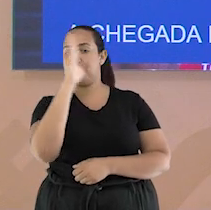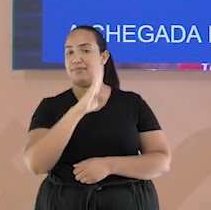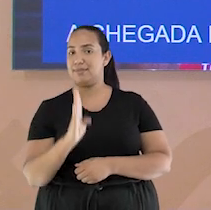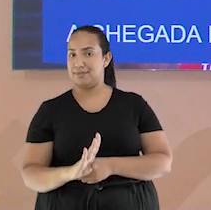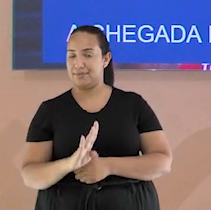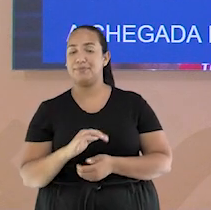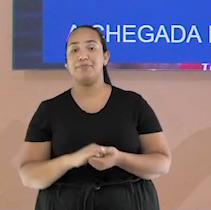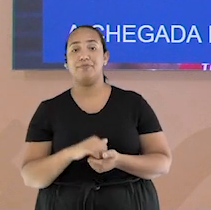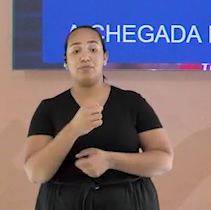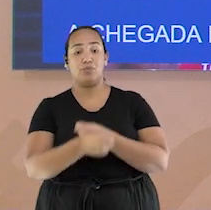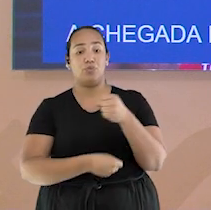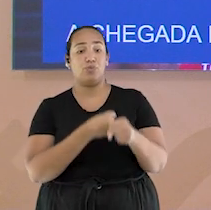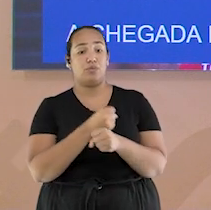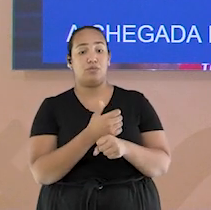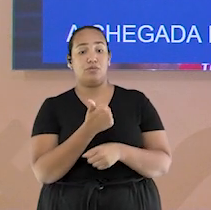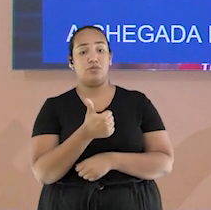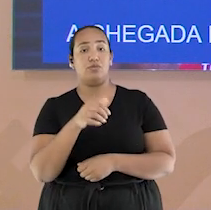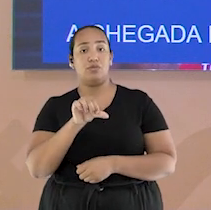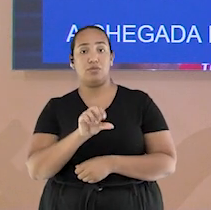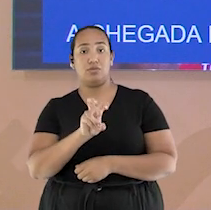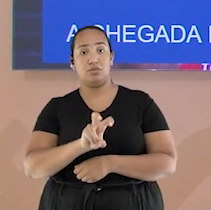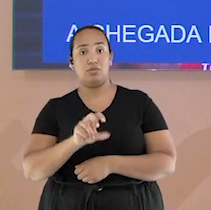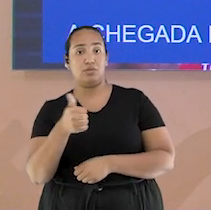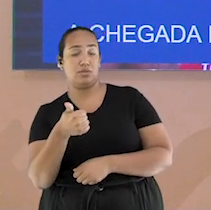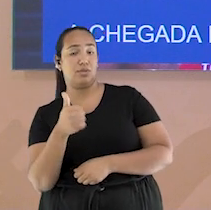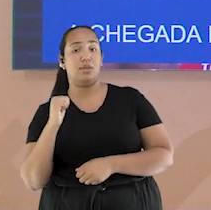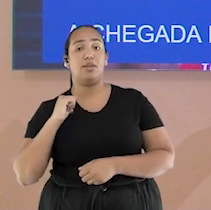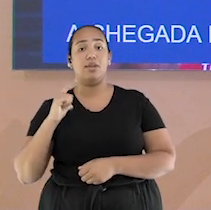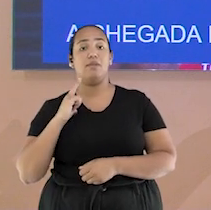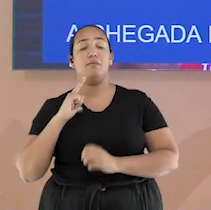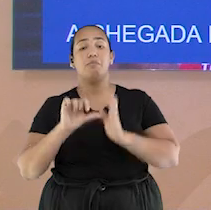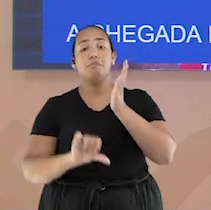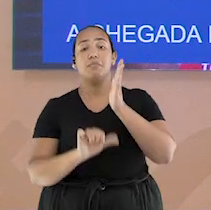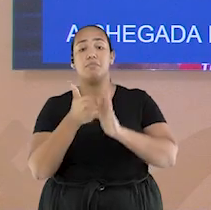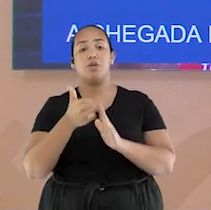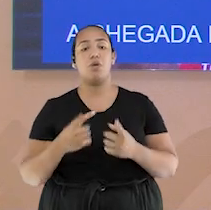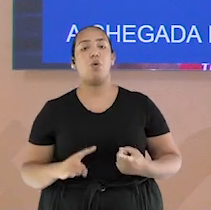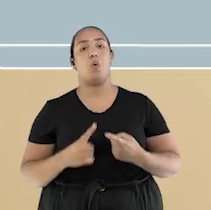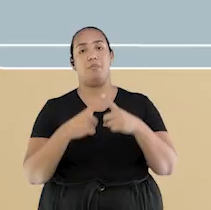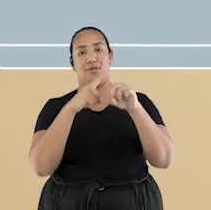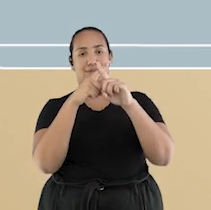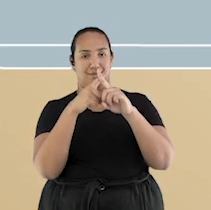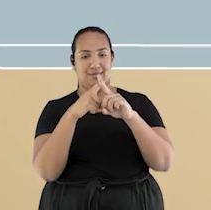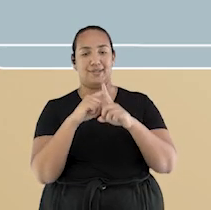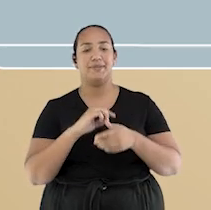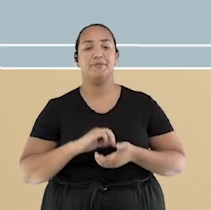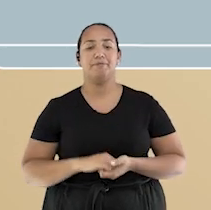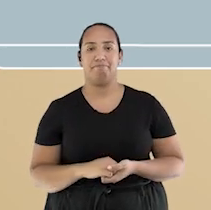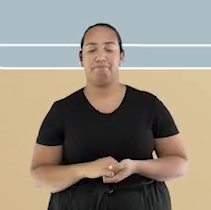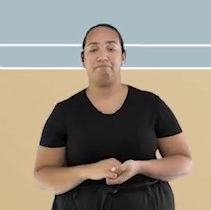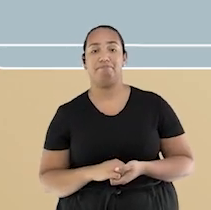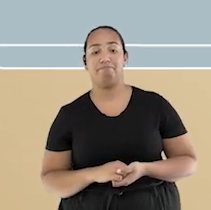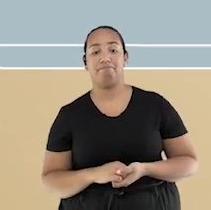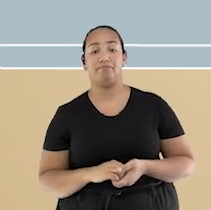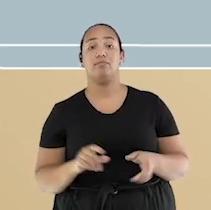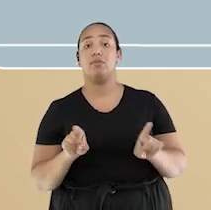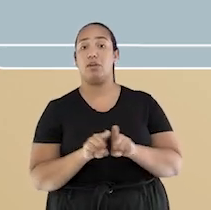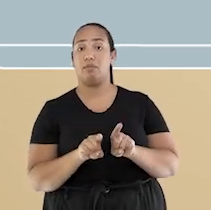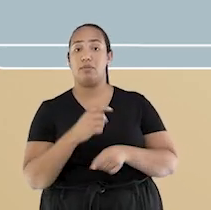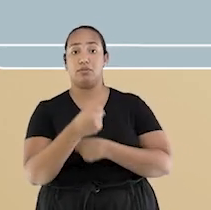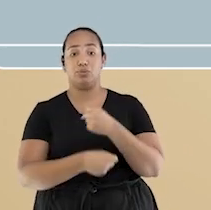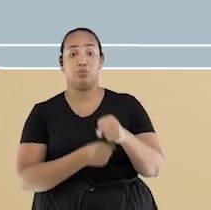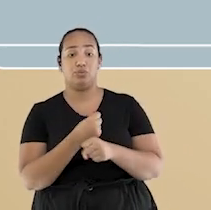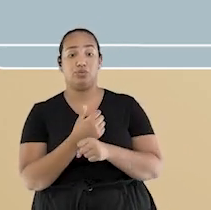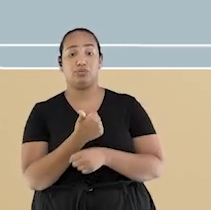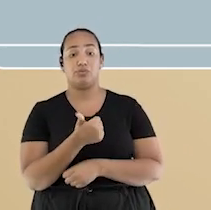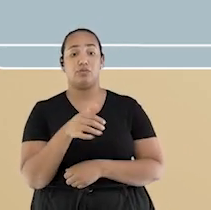foi disputado em 1951 o primeiro campeonato sul-americano de vôlei. Provavelmente, foi também em